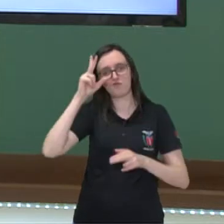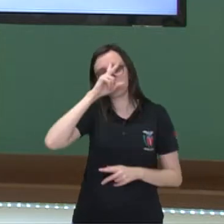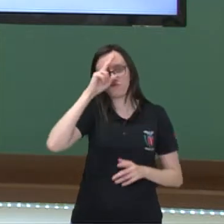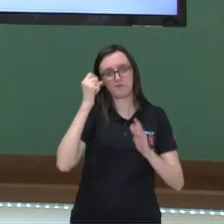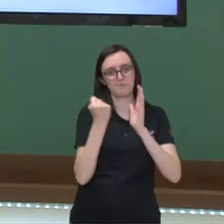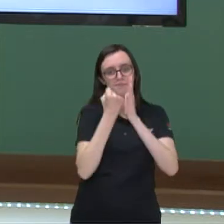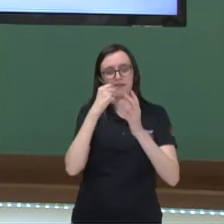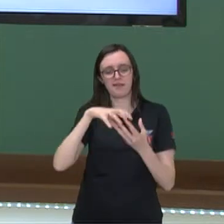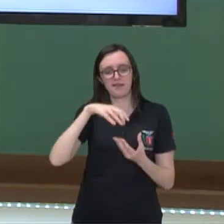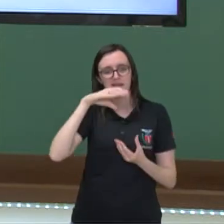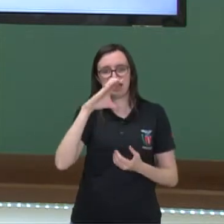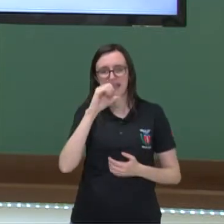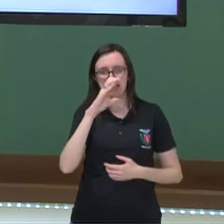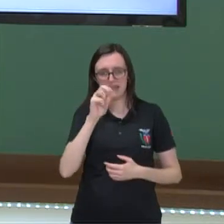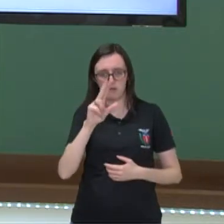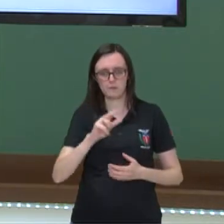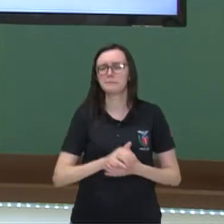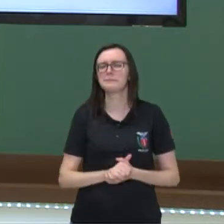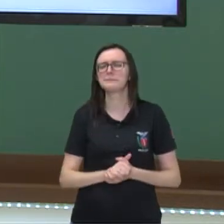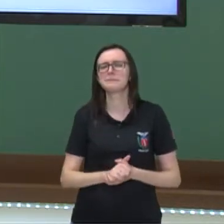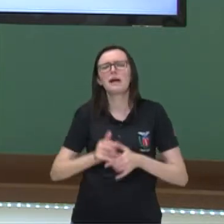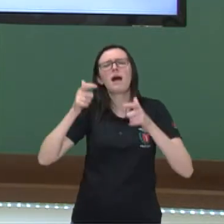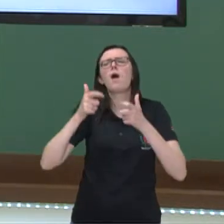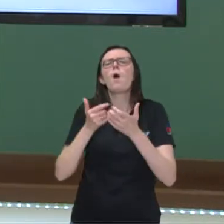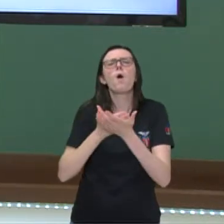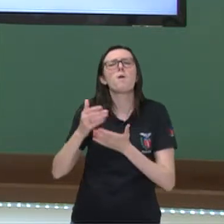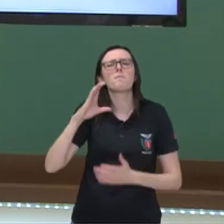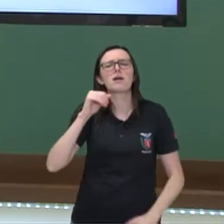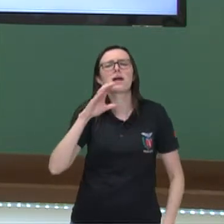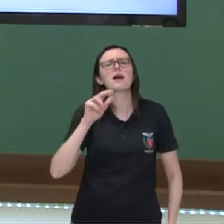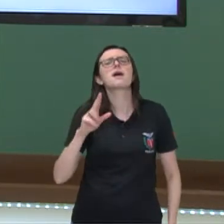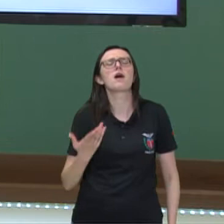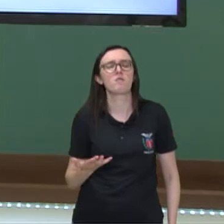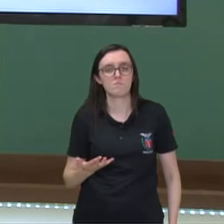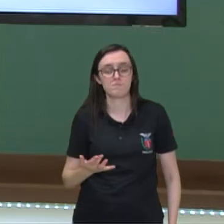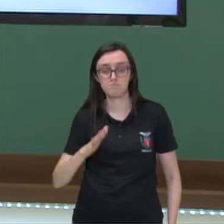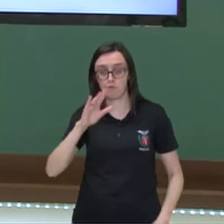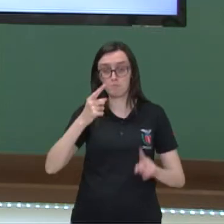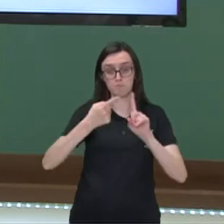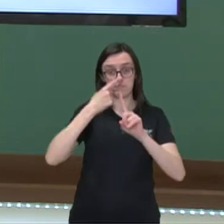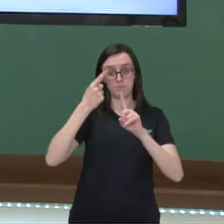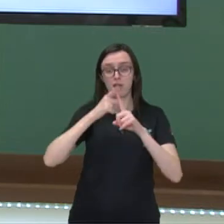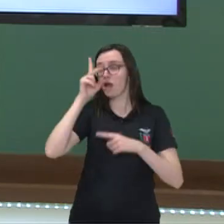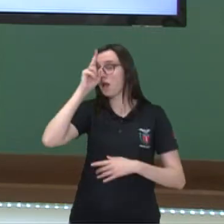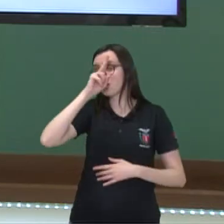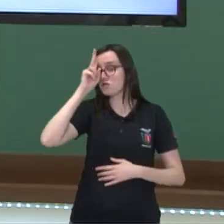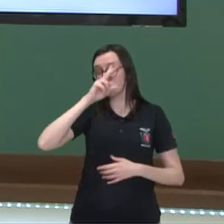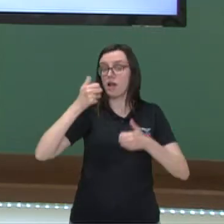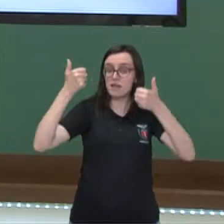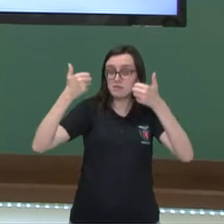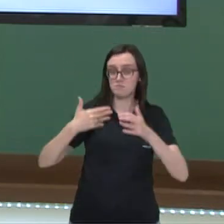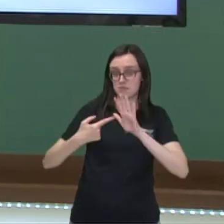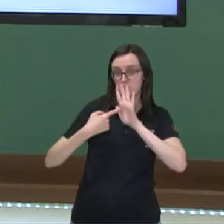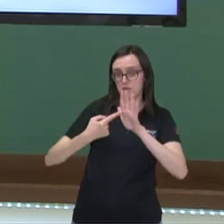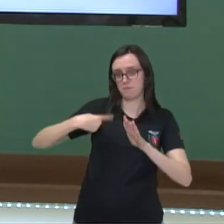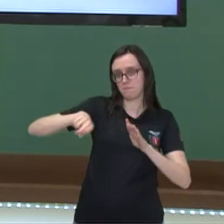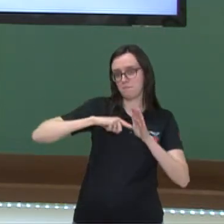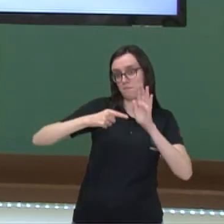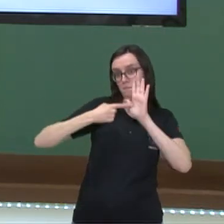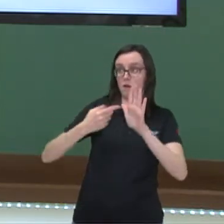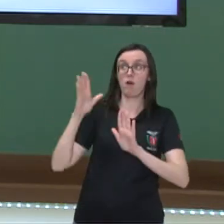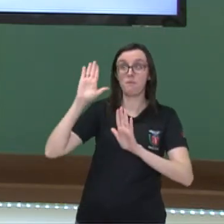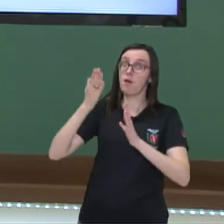do cacau. Onde que nasceu o cacau, professora? Bom, primeiro, a história conta para nós, ou